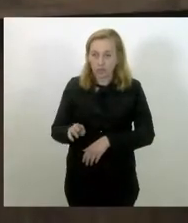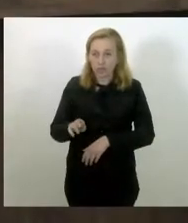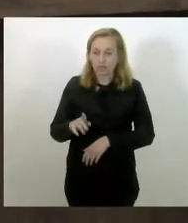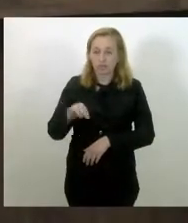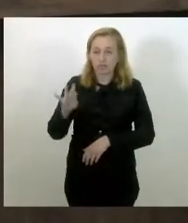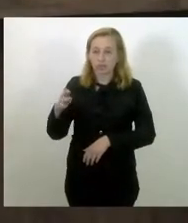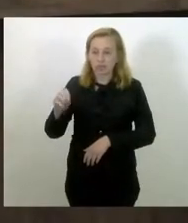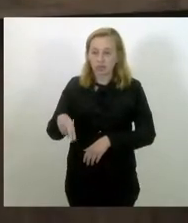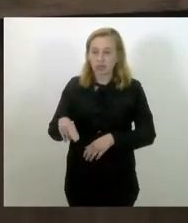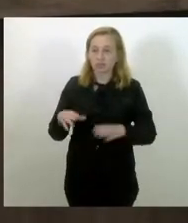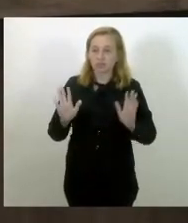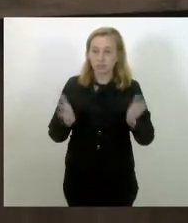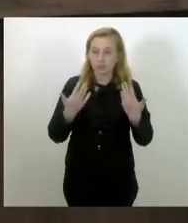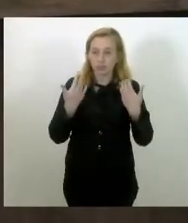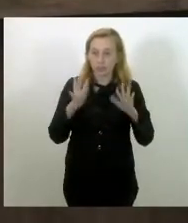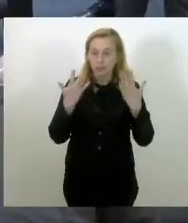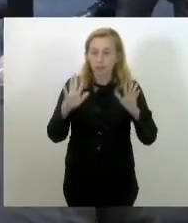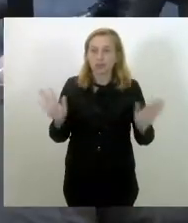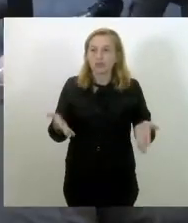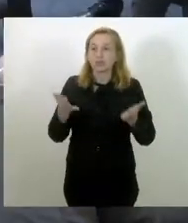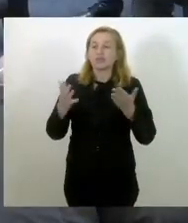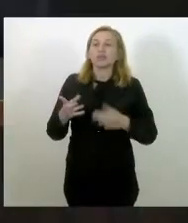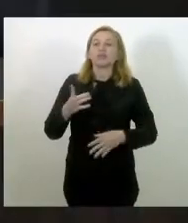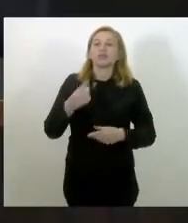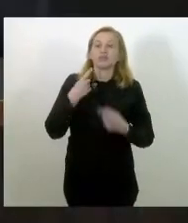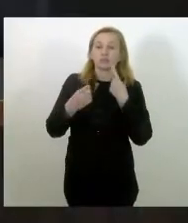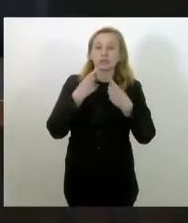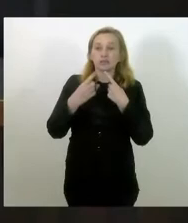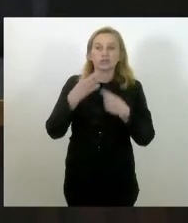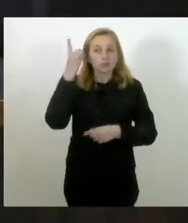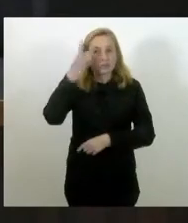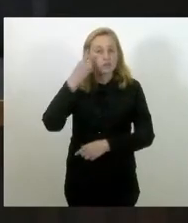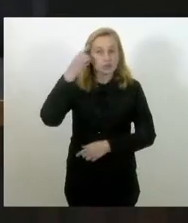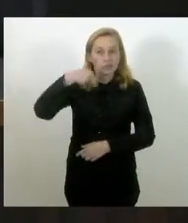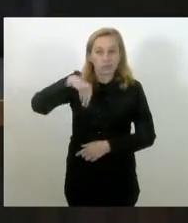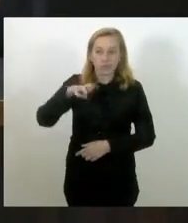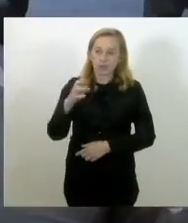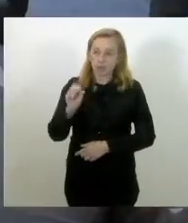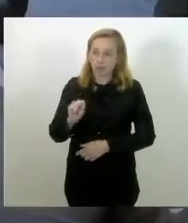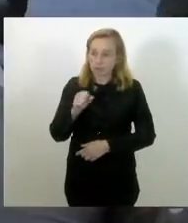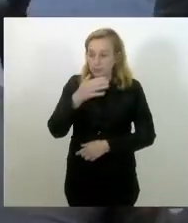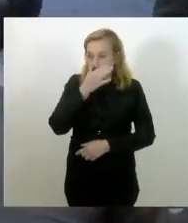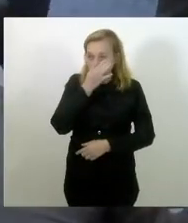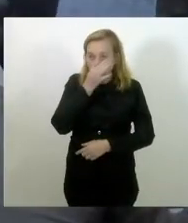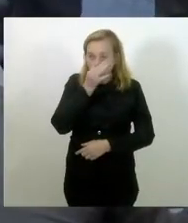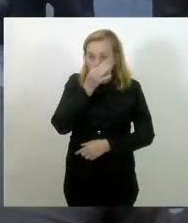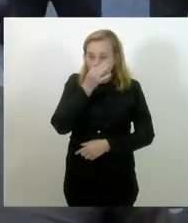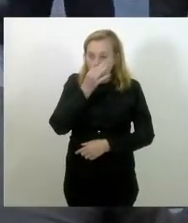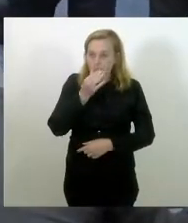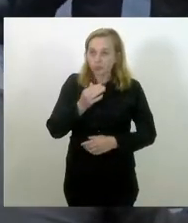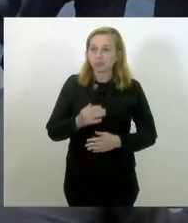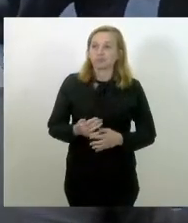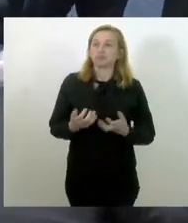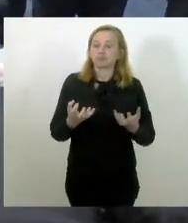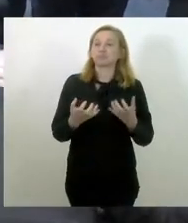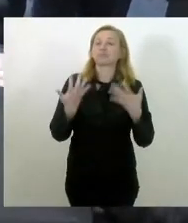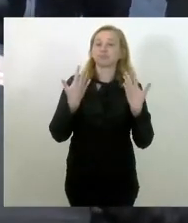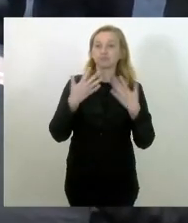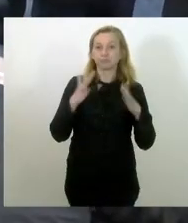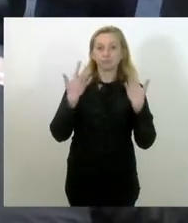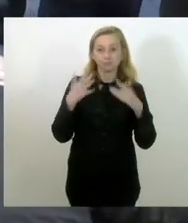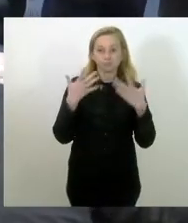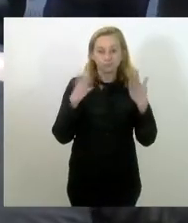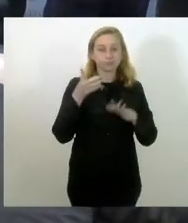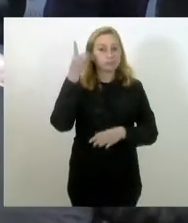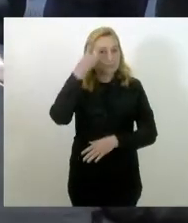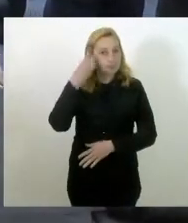iniciativa. para discutir o deputado Marcos Vinícius. Senhor presidente, senhoras e senhores deputados, quero parabenizar aqui o